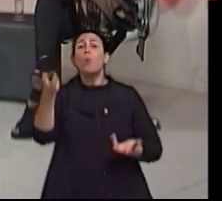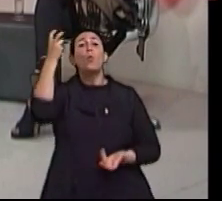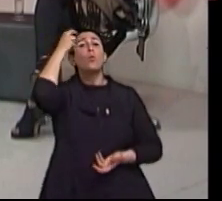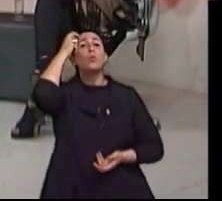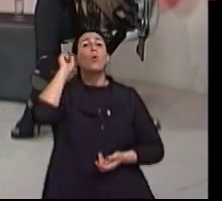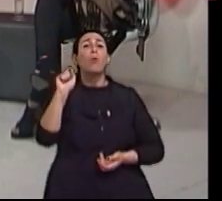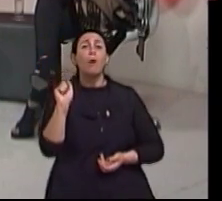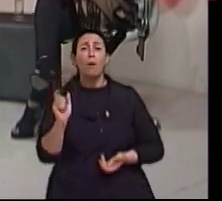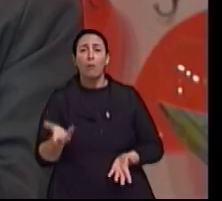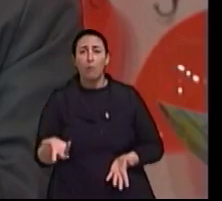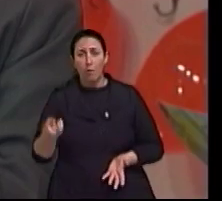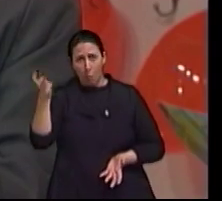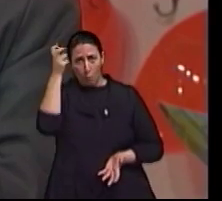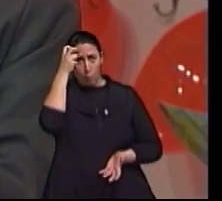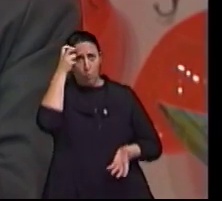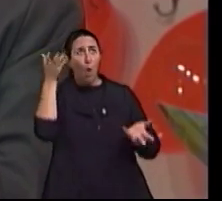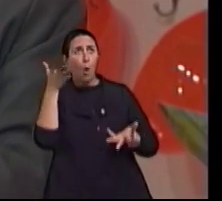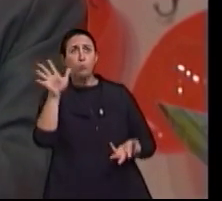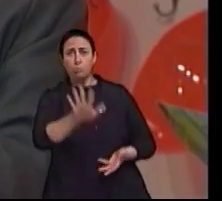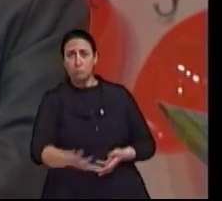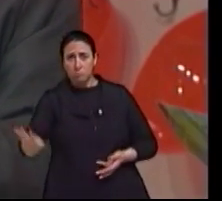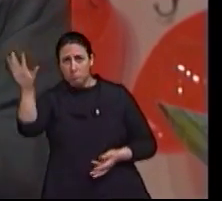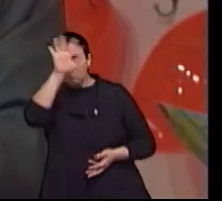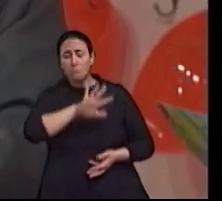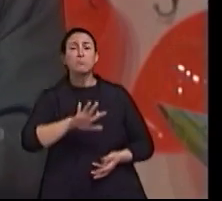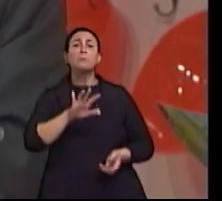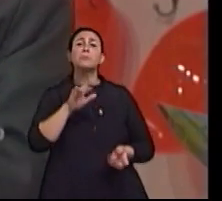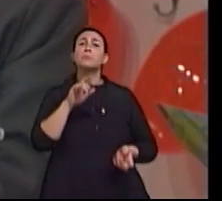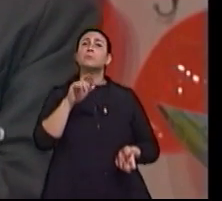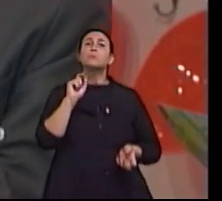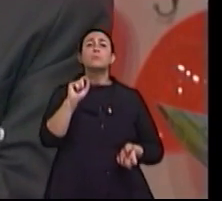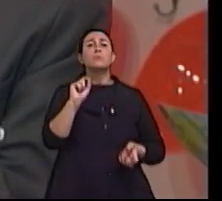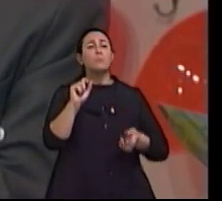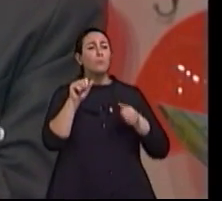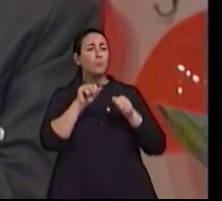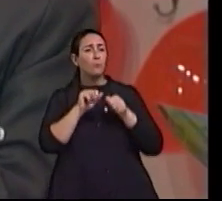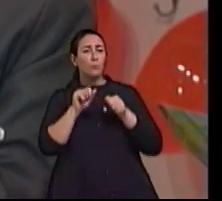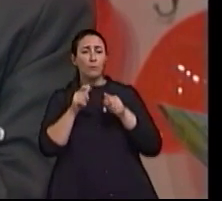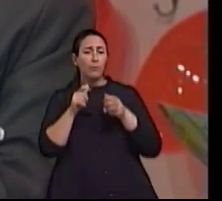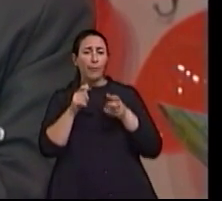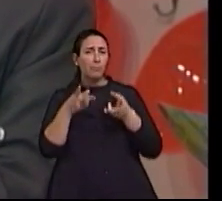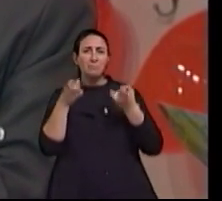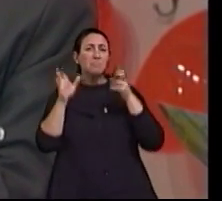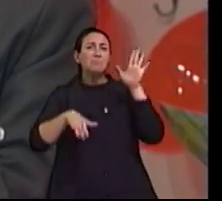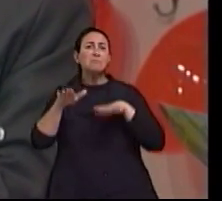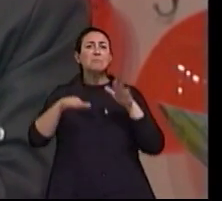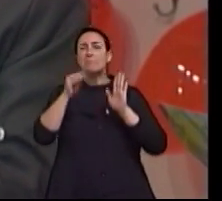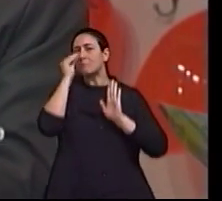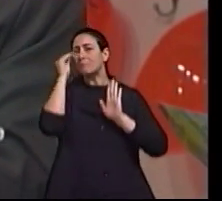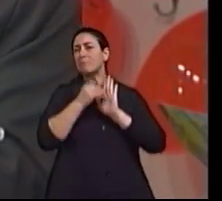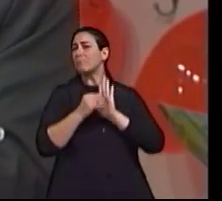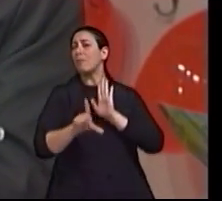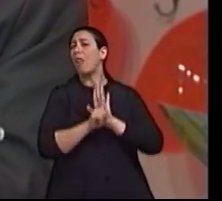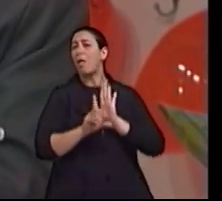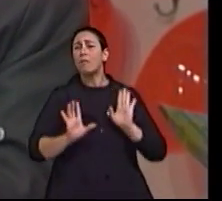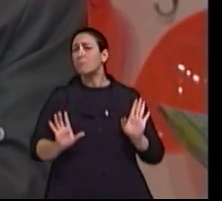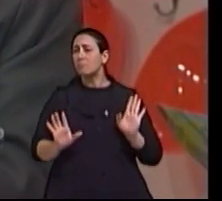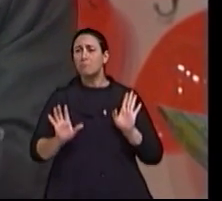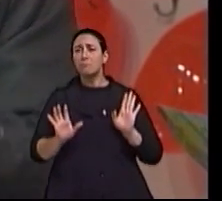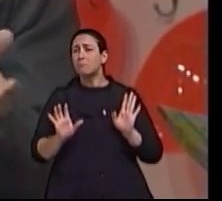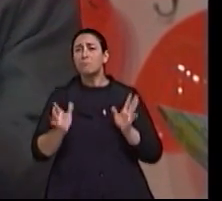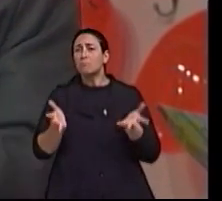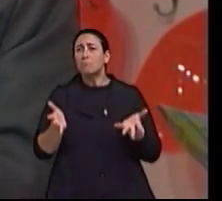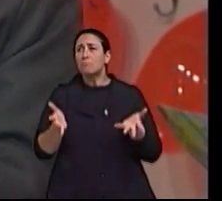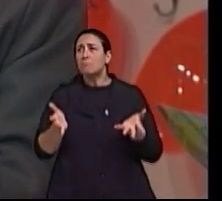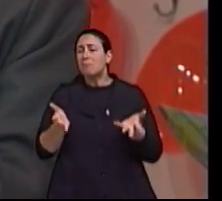hoje do meio empresarial é de não cumprir a cota, de dar o jeitinho, muitas desculpas e tal, para não cumprir